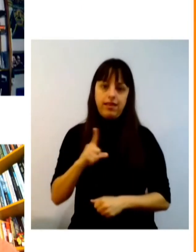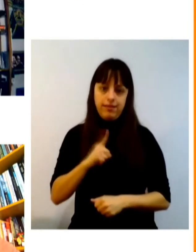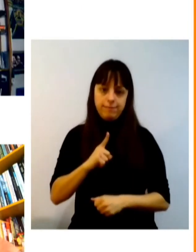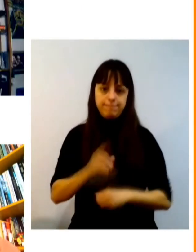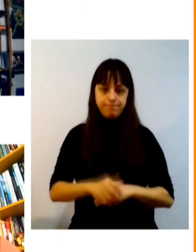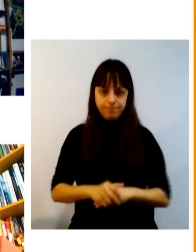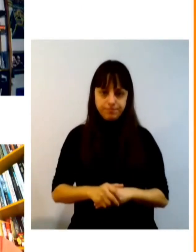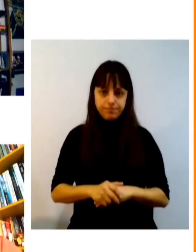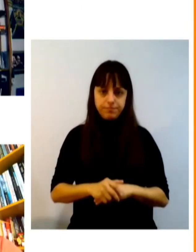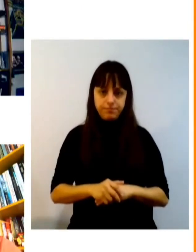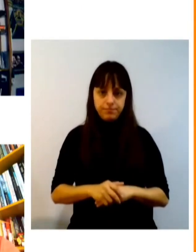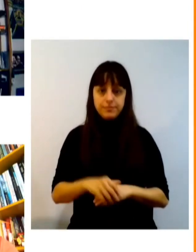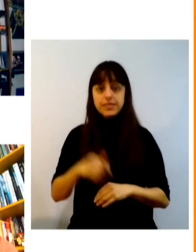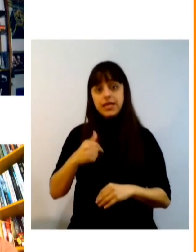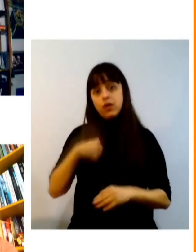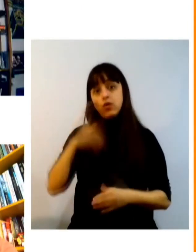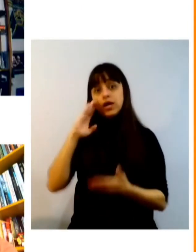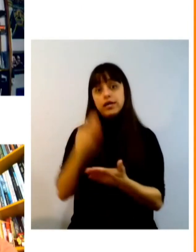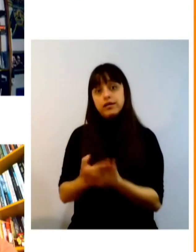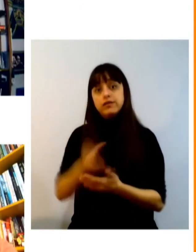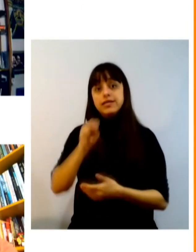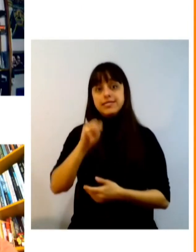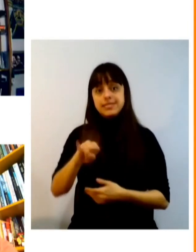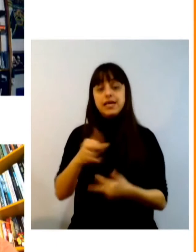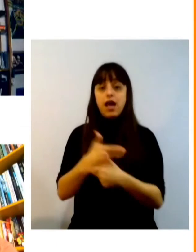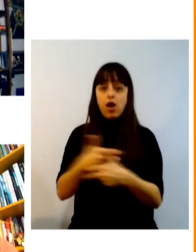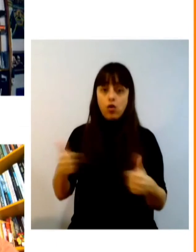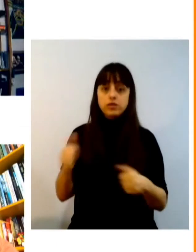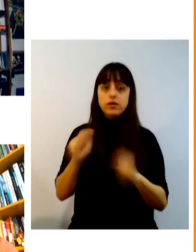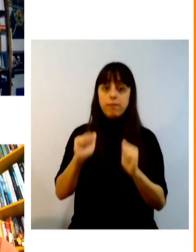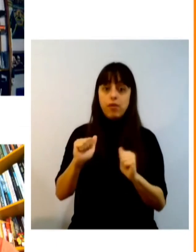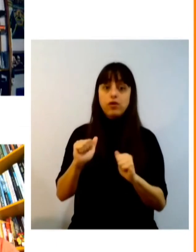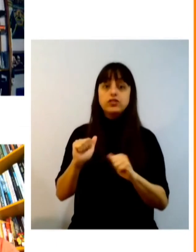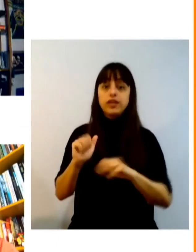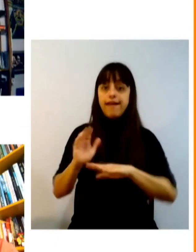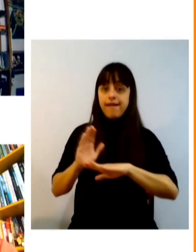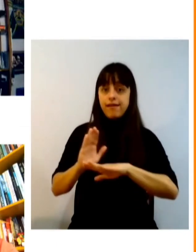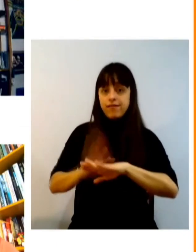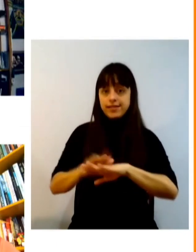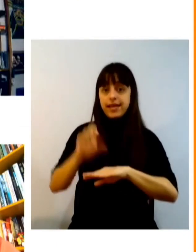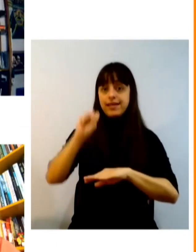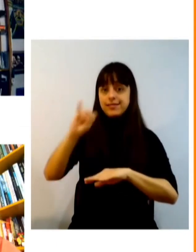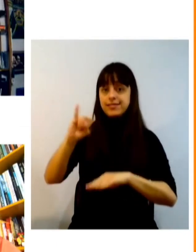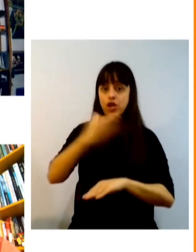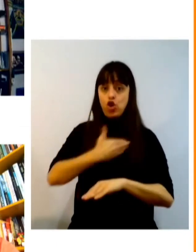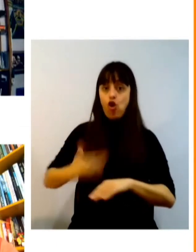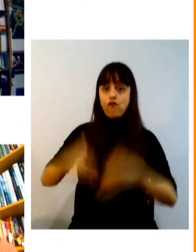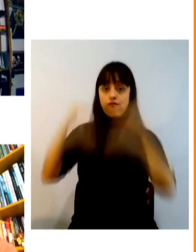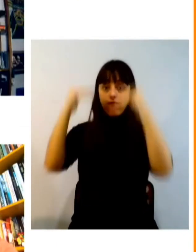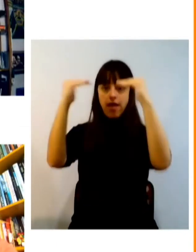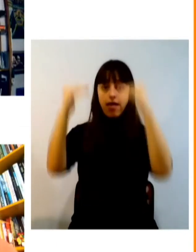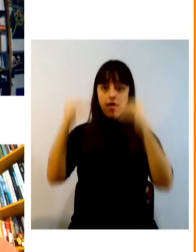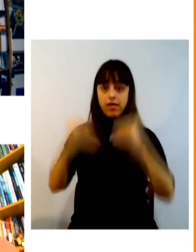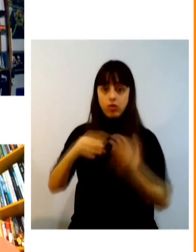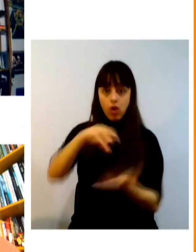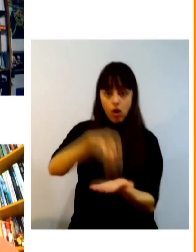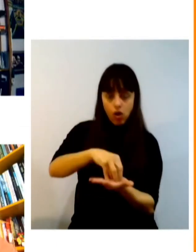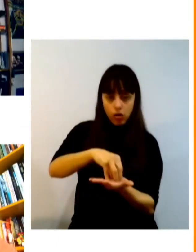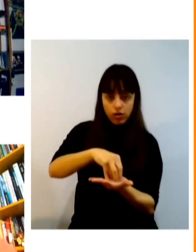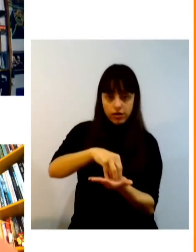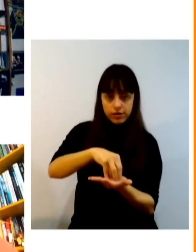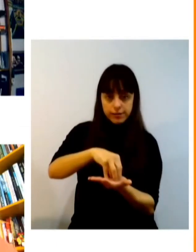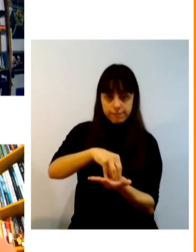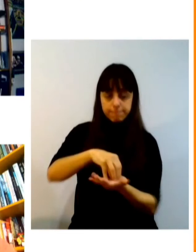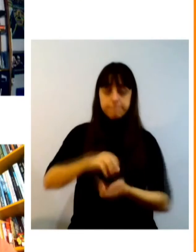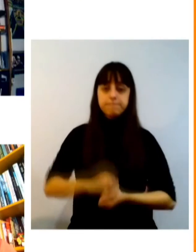nos prós eu poderia dizer que sim as coisas podem ser feitas em escala você pode